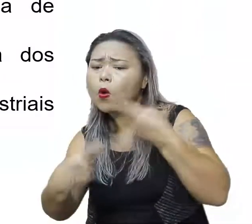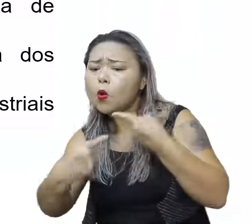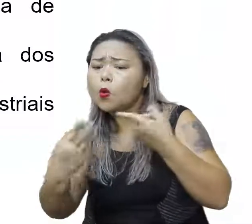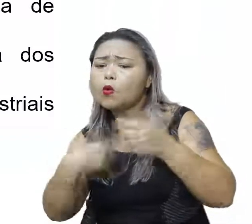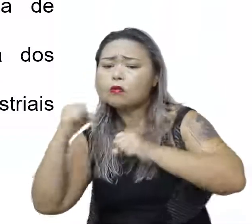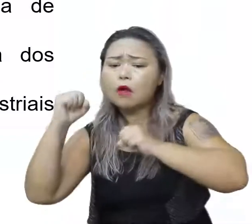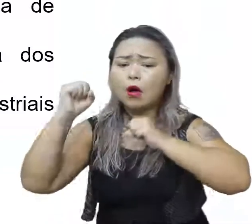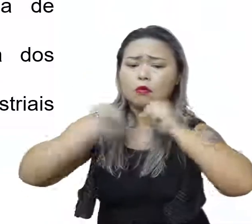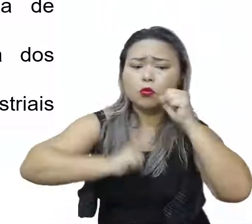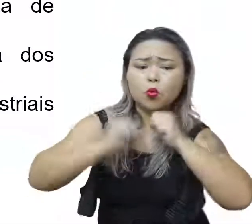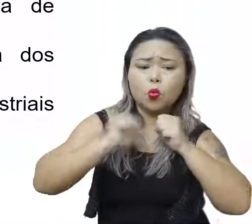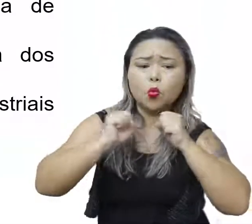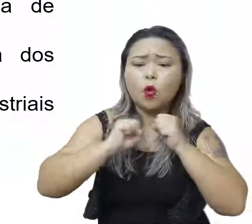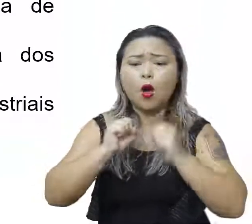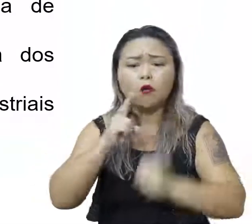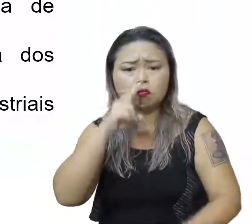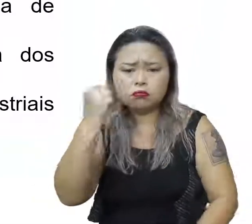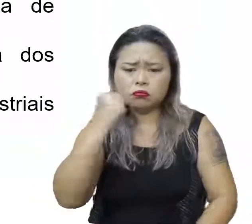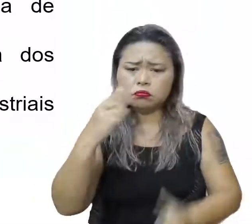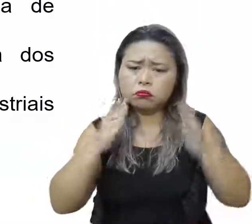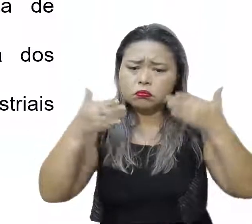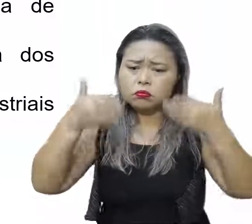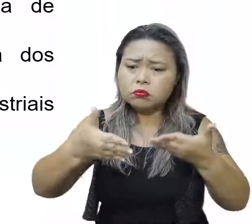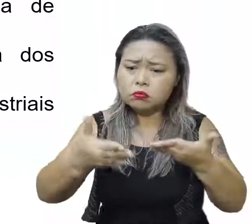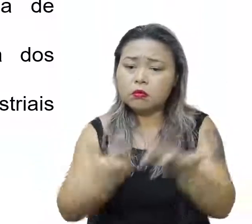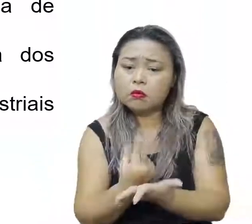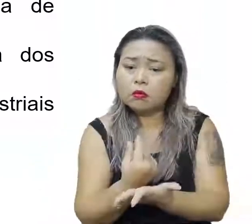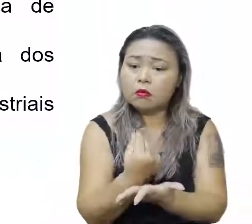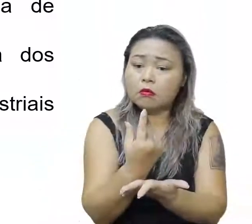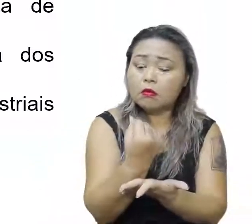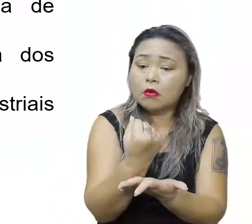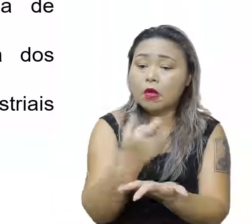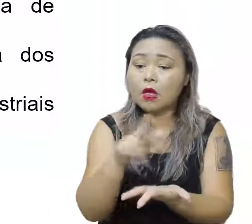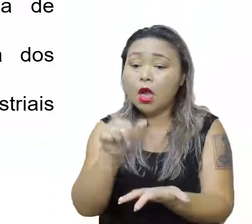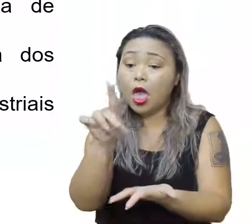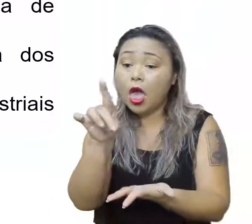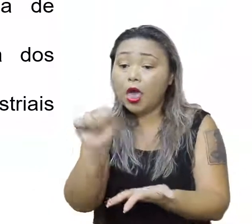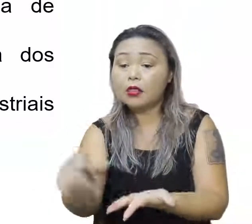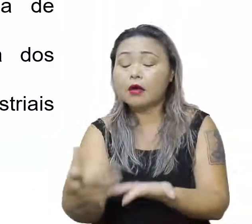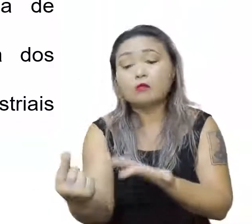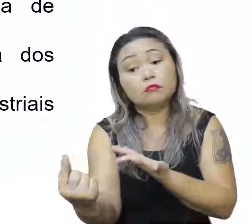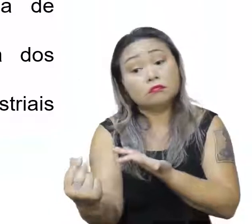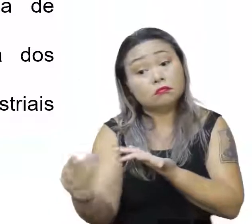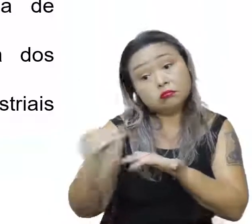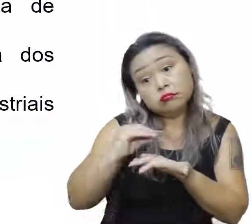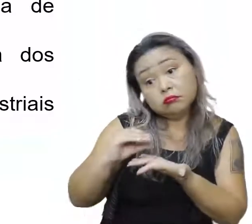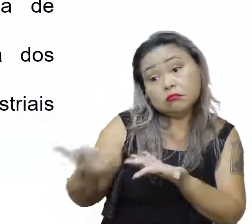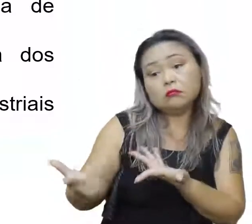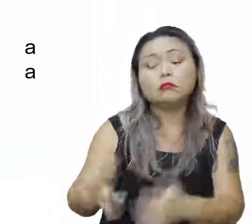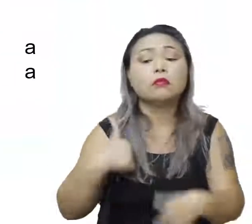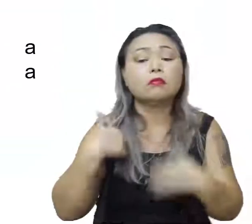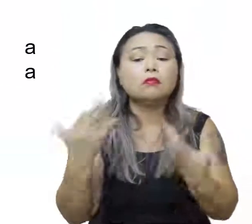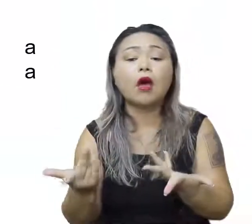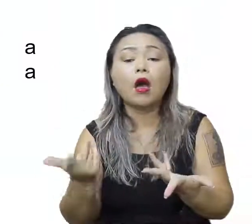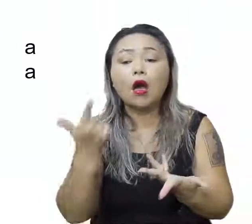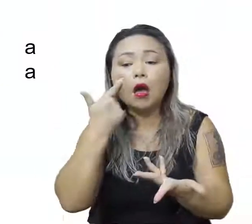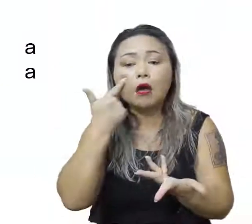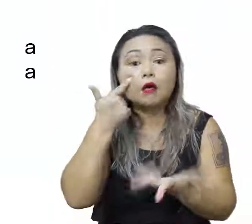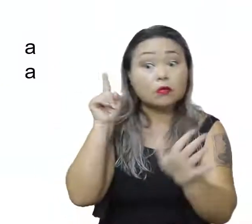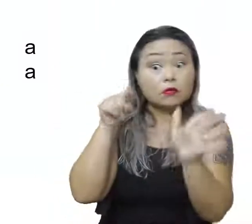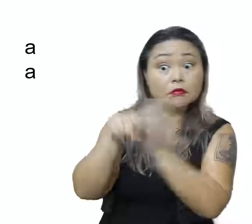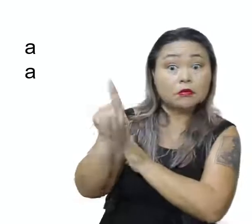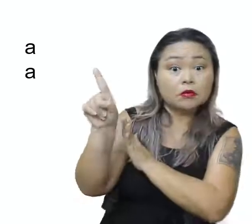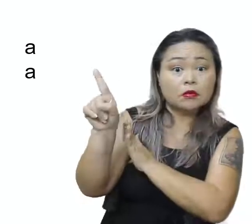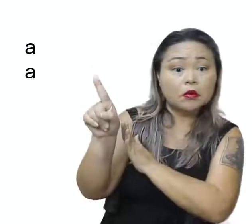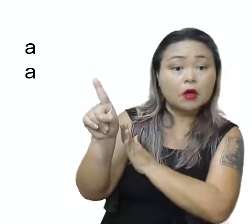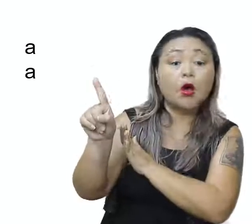industriais fortemente concentradora de capital e renda. Portanto, você viu direitinho qual é a pergunta?